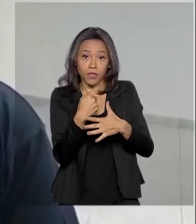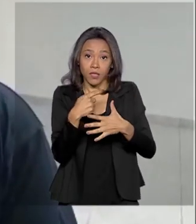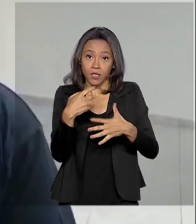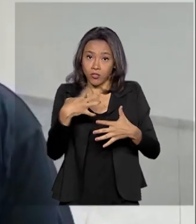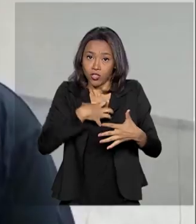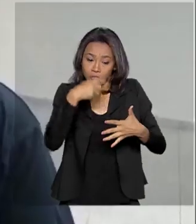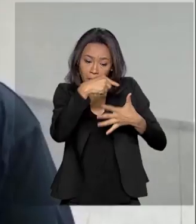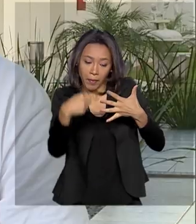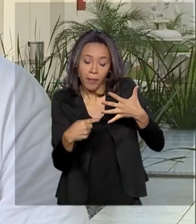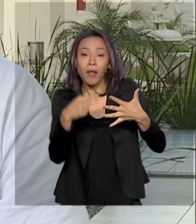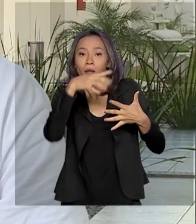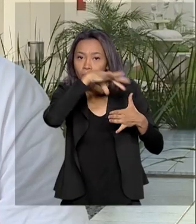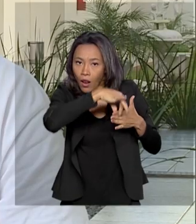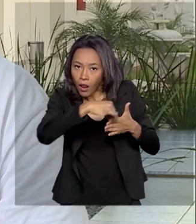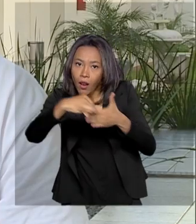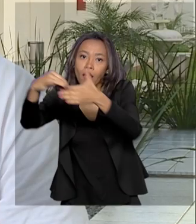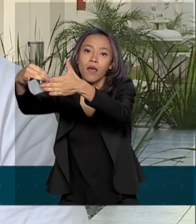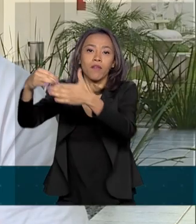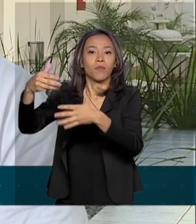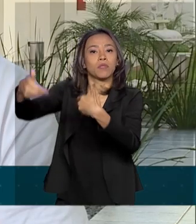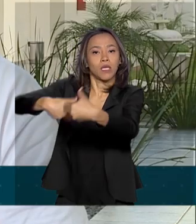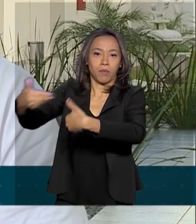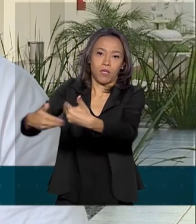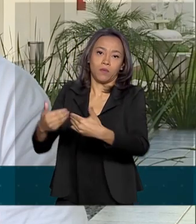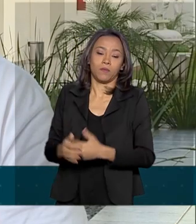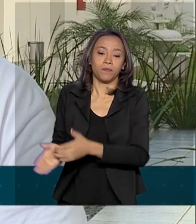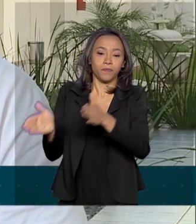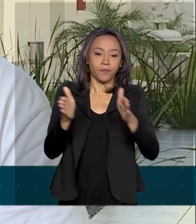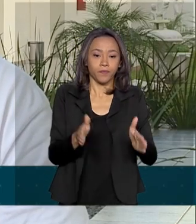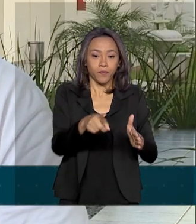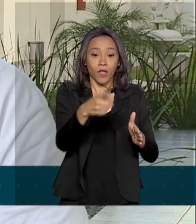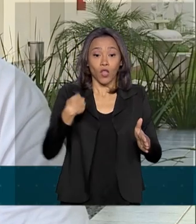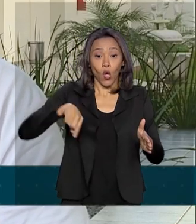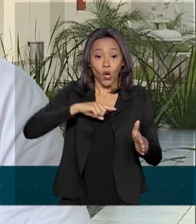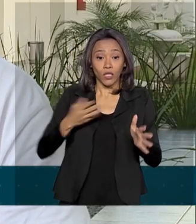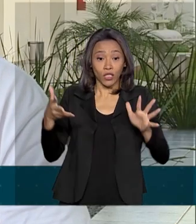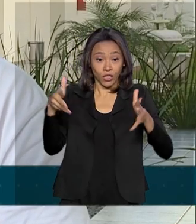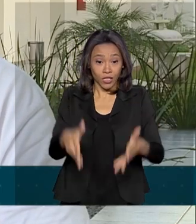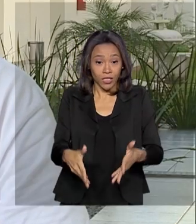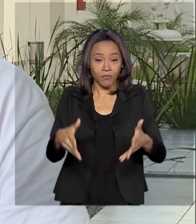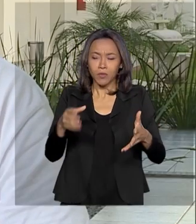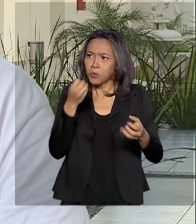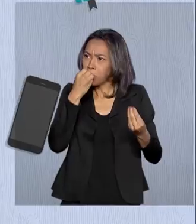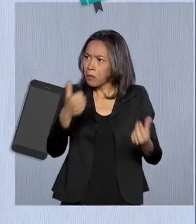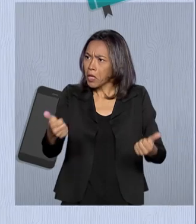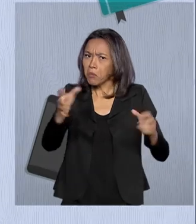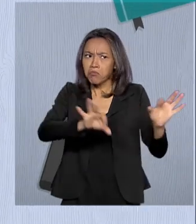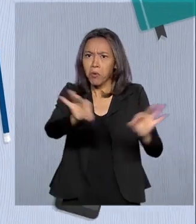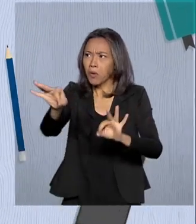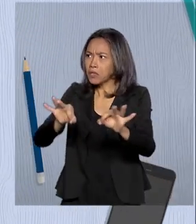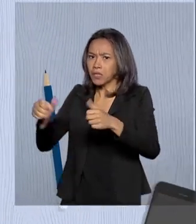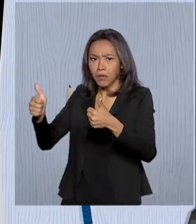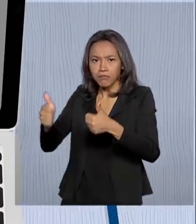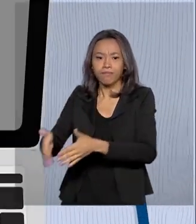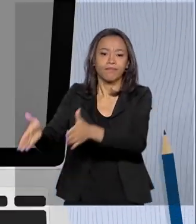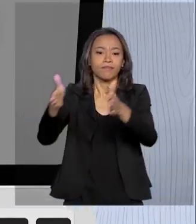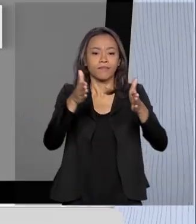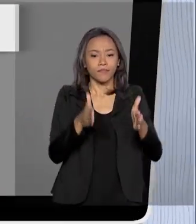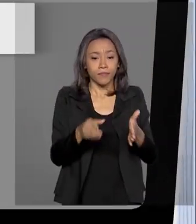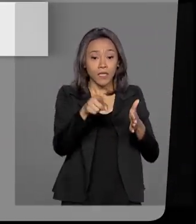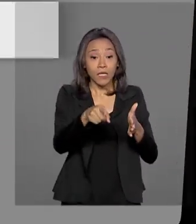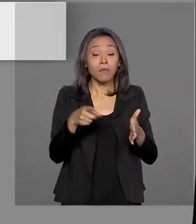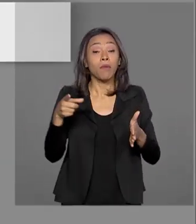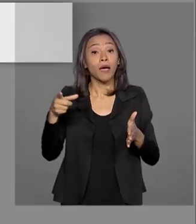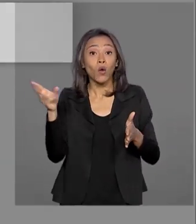para o devido tratamento. Nos sentimos aliviados quando chegamos aqui e vimos tudo bem organizado. E para custear ações de